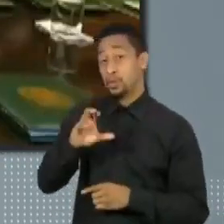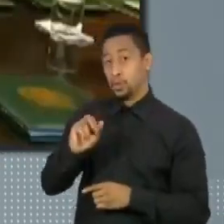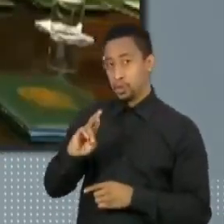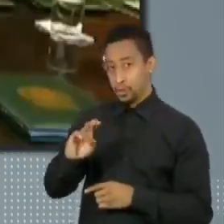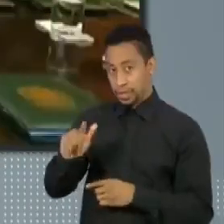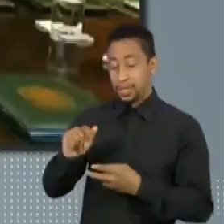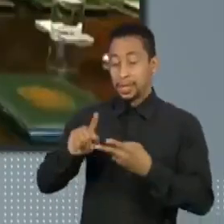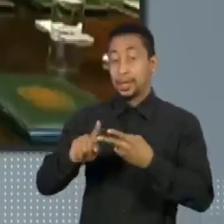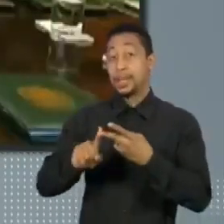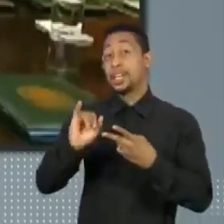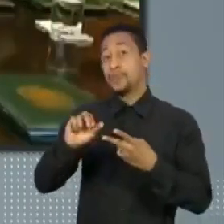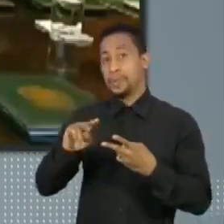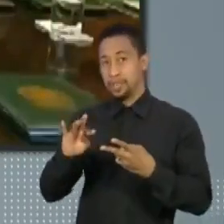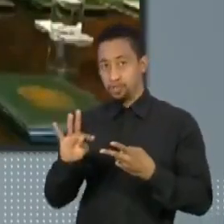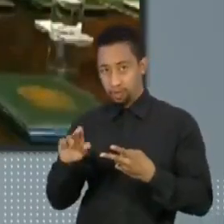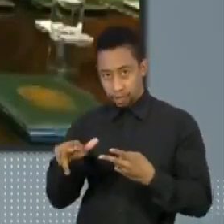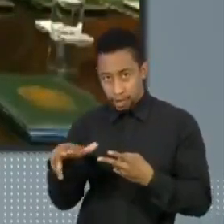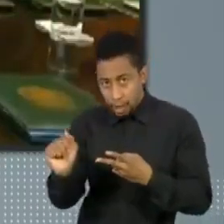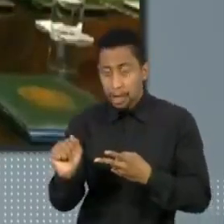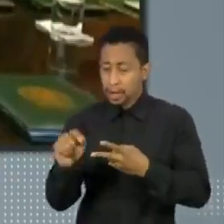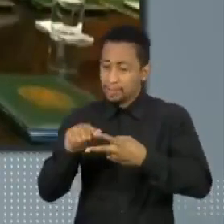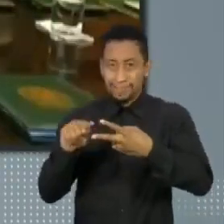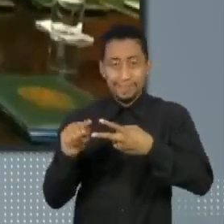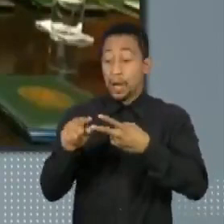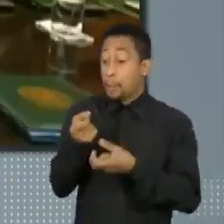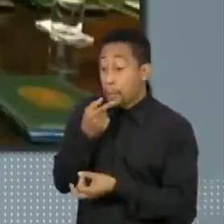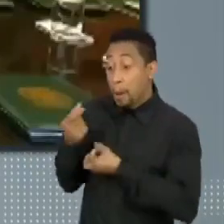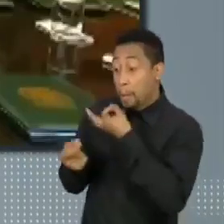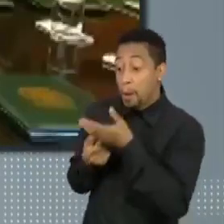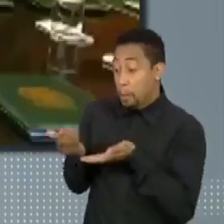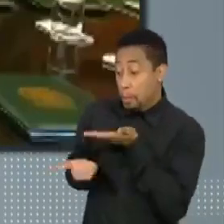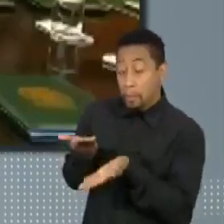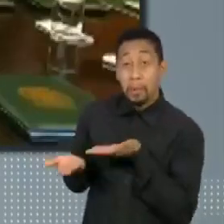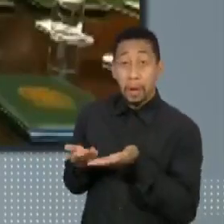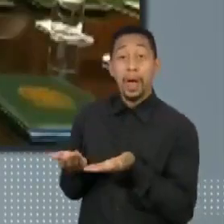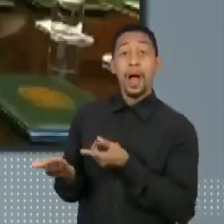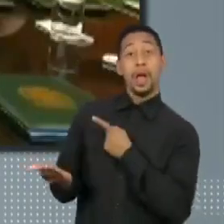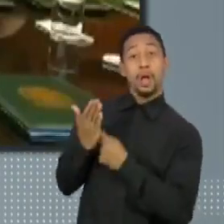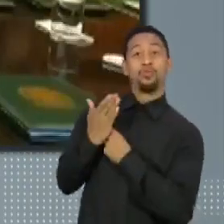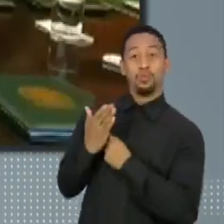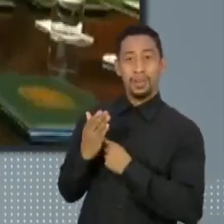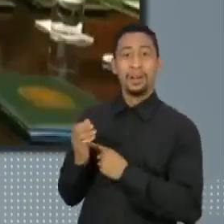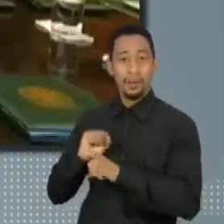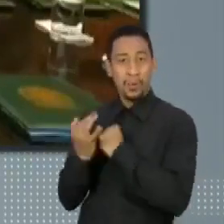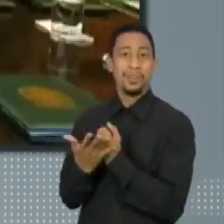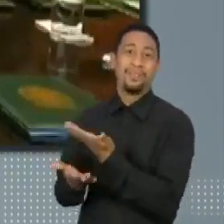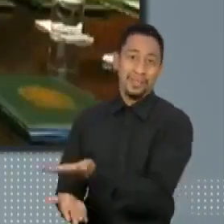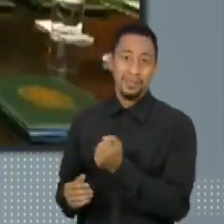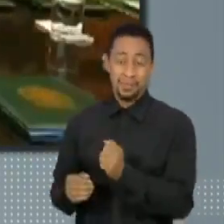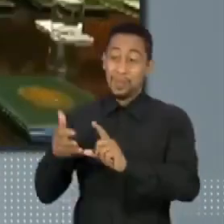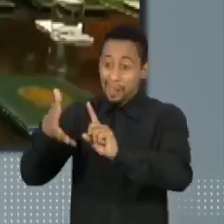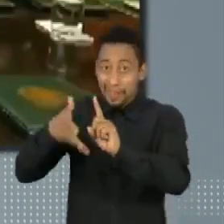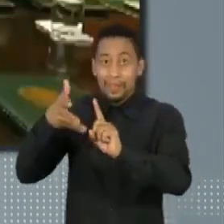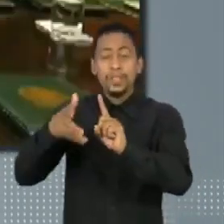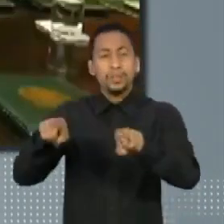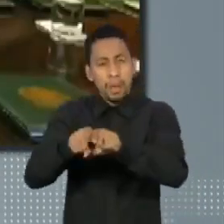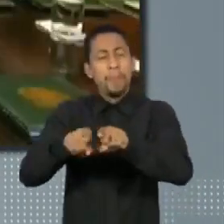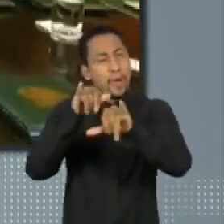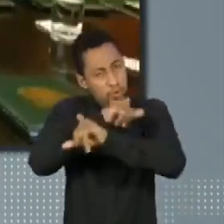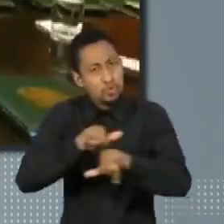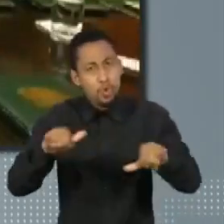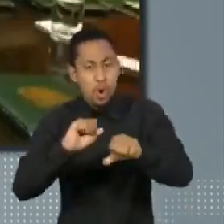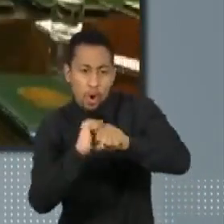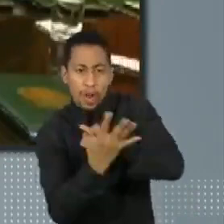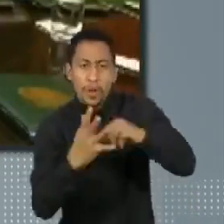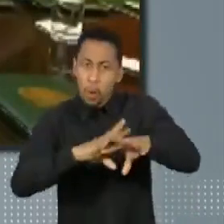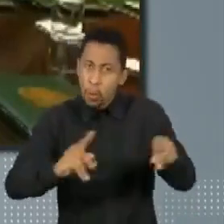invermectina são eficazes para tratar ou prevenir a doença. Nos vídeos bloqueados, era informado também que há uma cura para a doença e